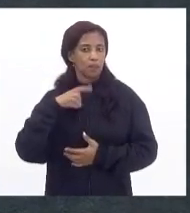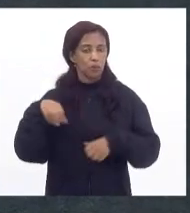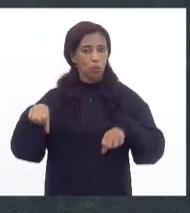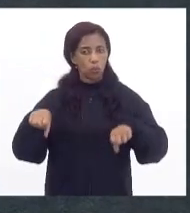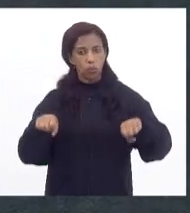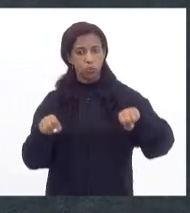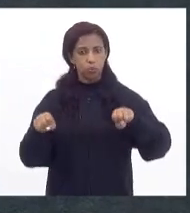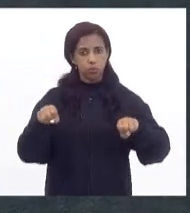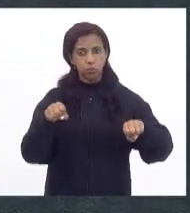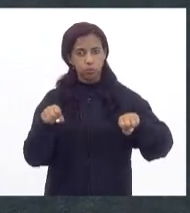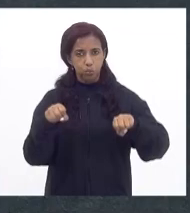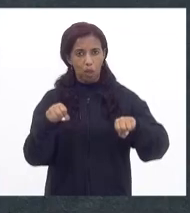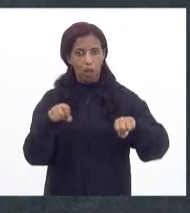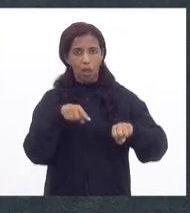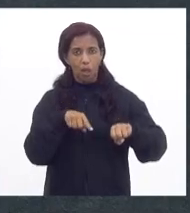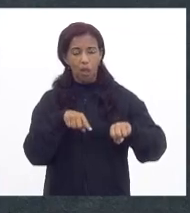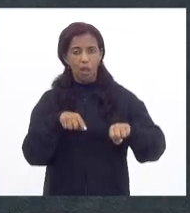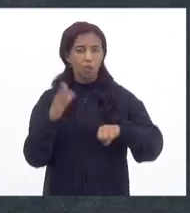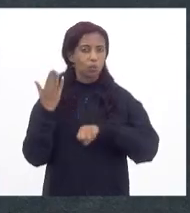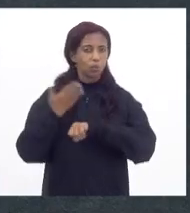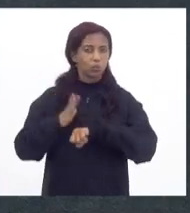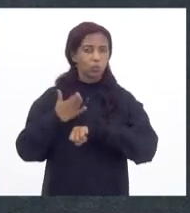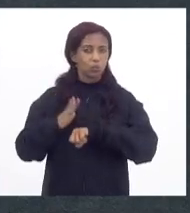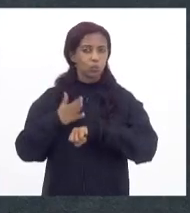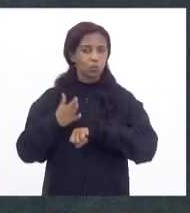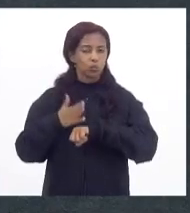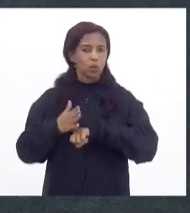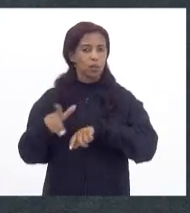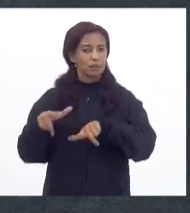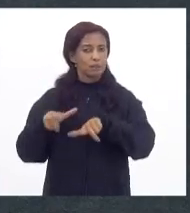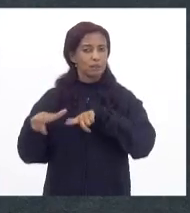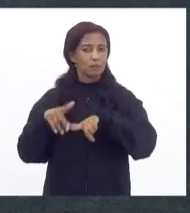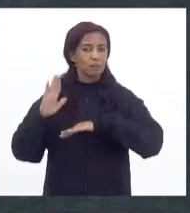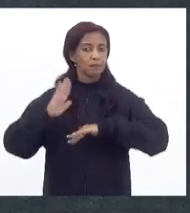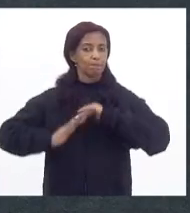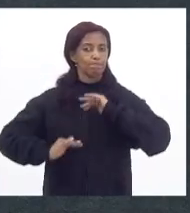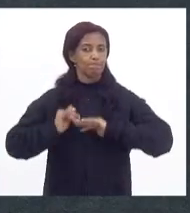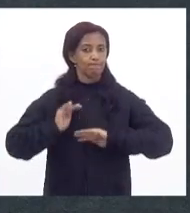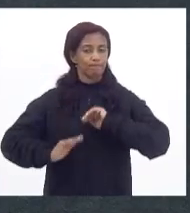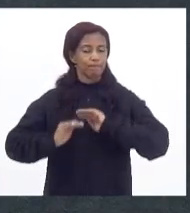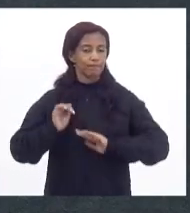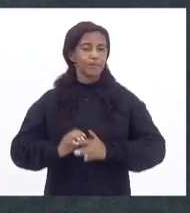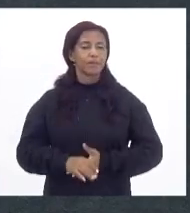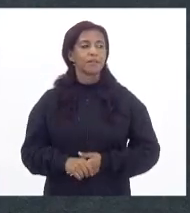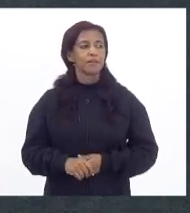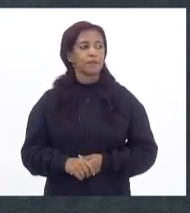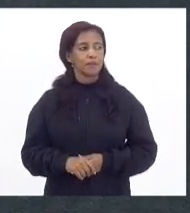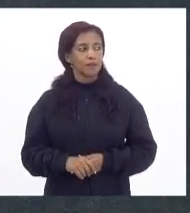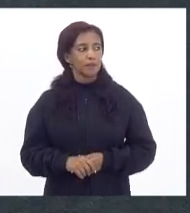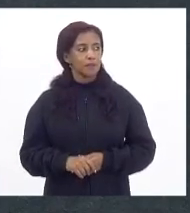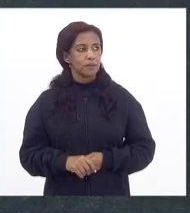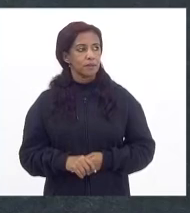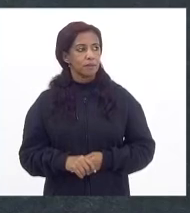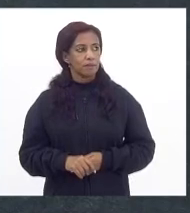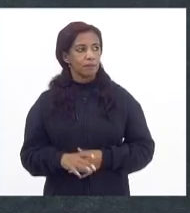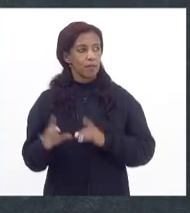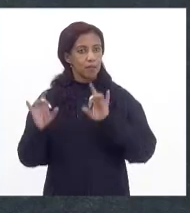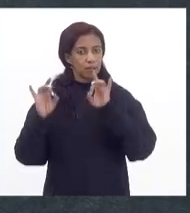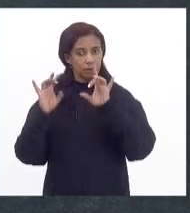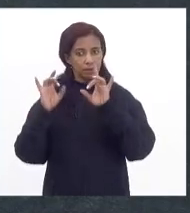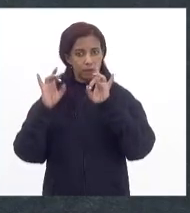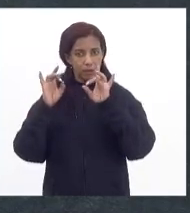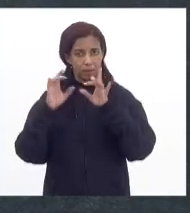veículo no exercício de sua atividade profissional, em especial